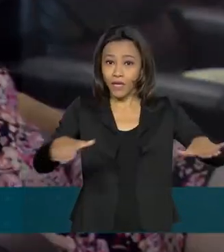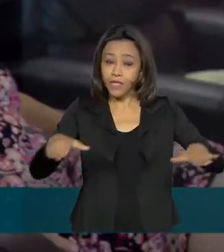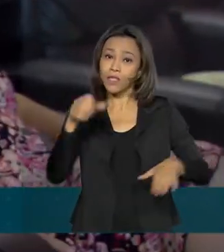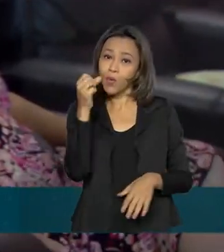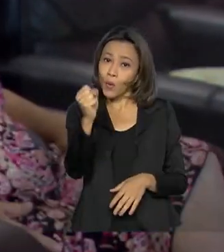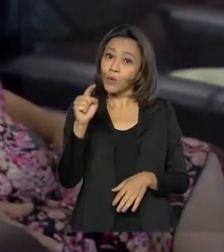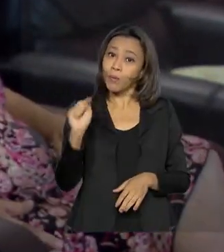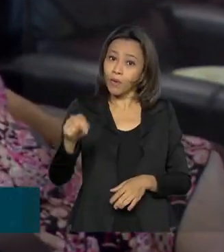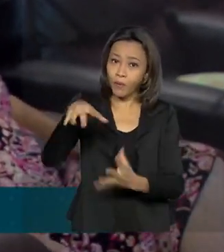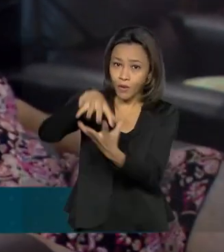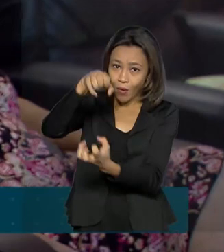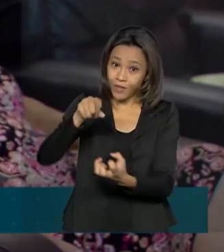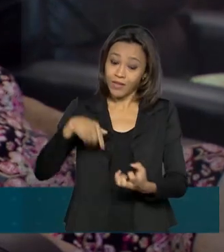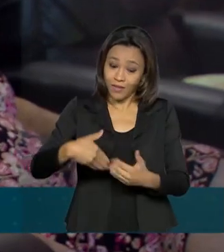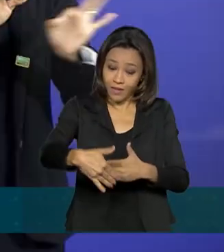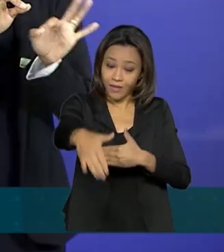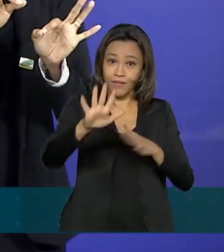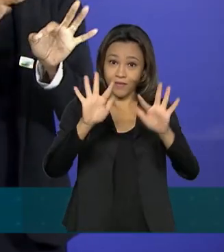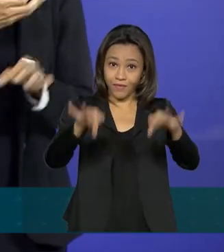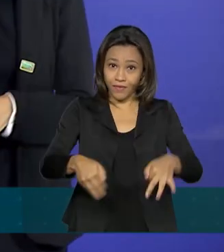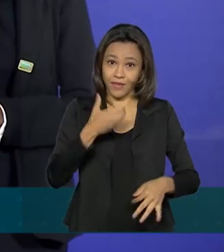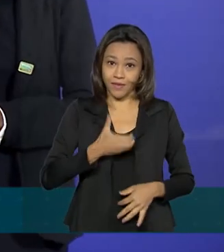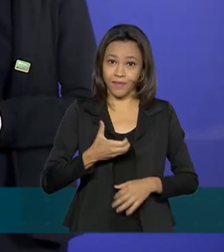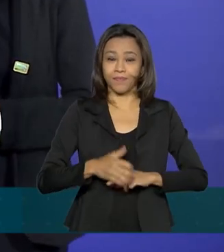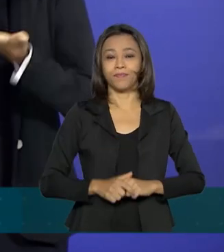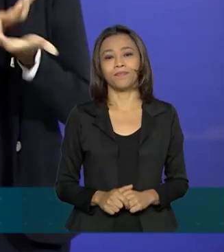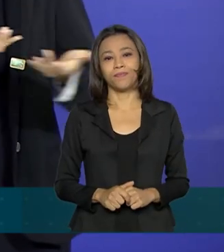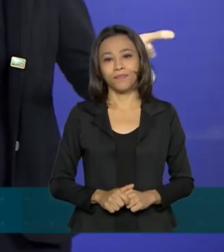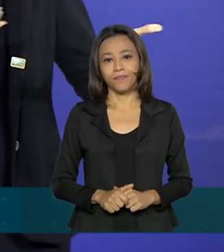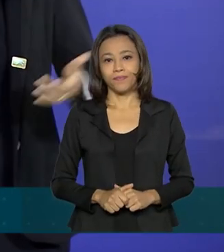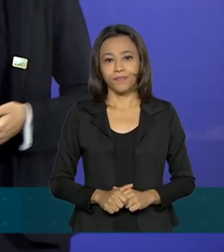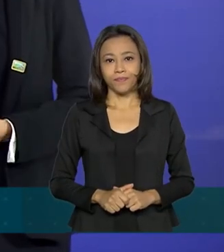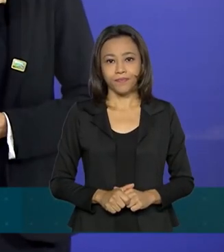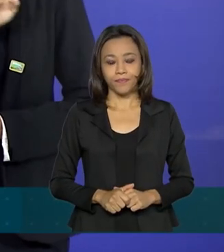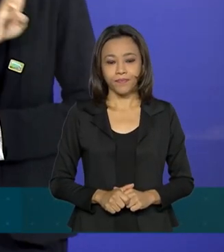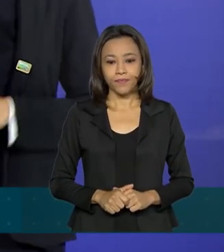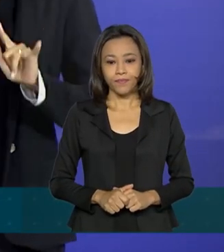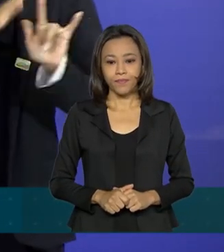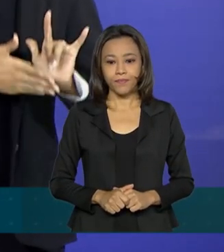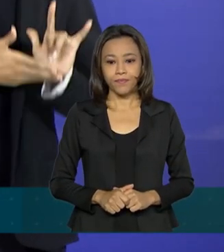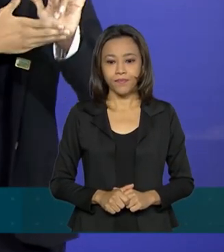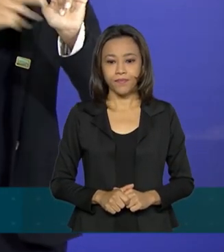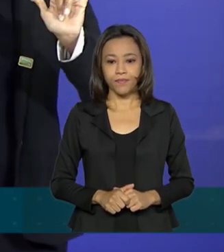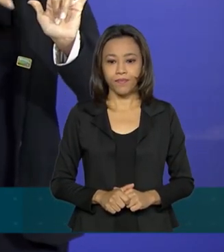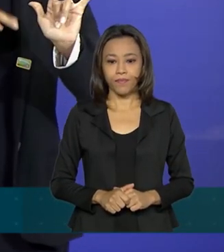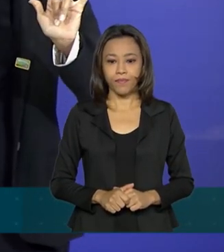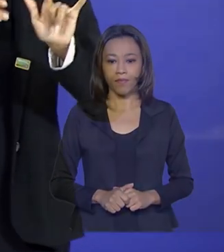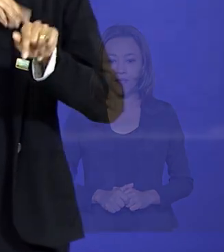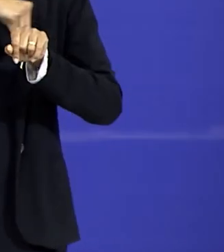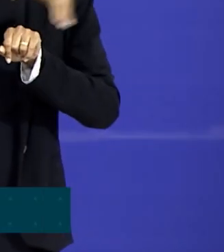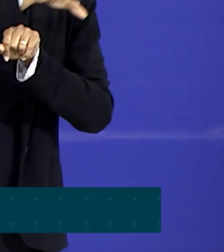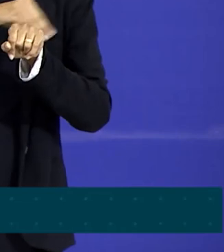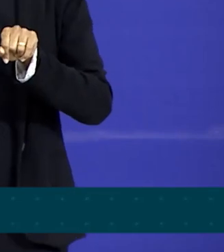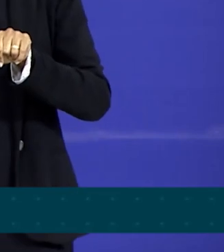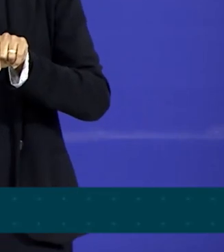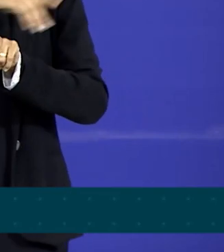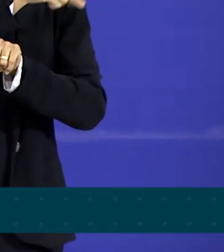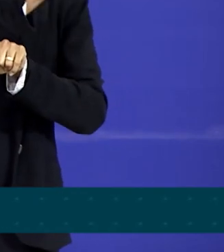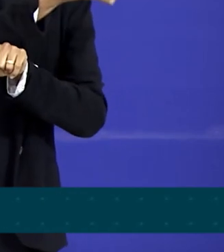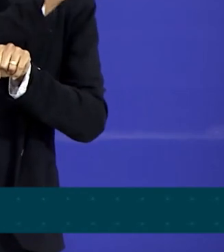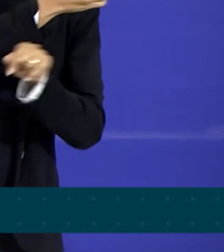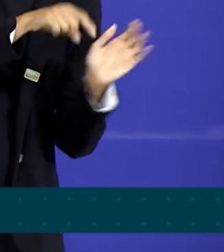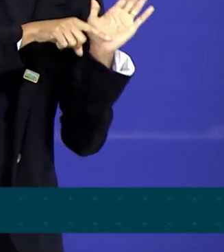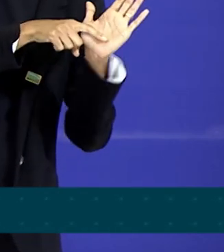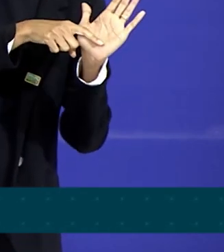idosos nesse fim de ano no país. O portal do Pátria Voluntária será a ponte entre aqueles que querem ajudar e as